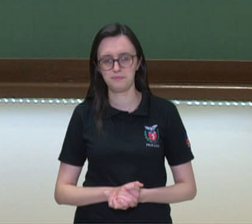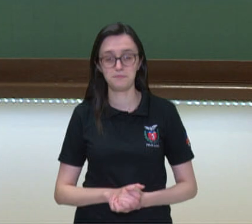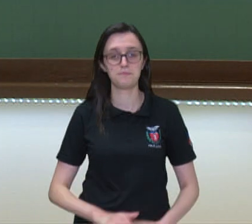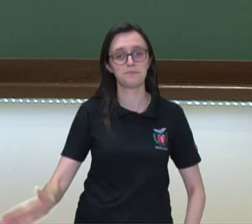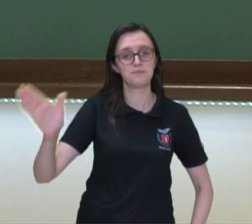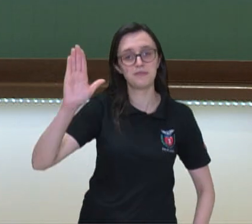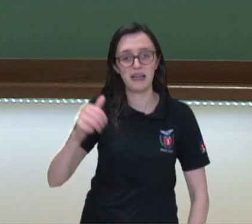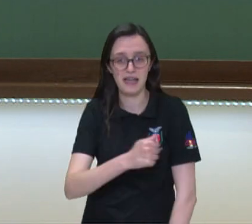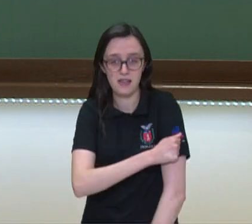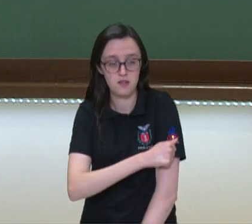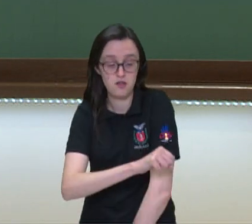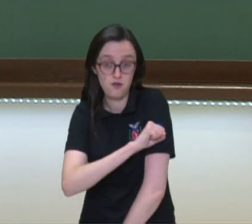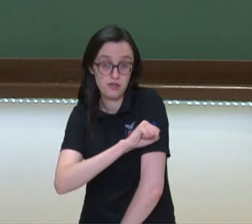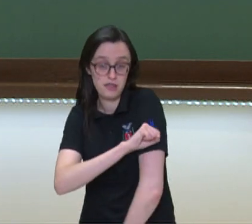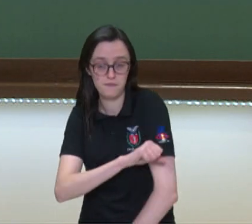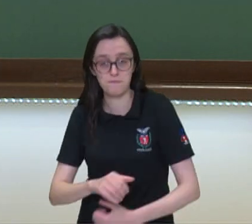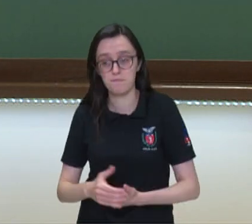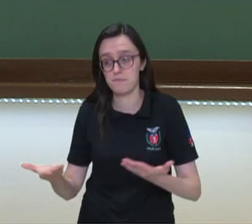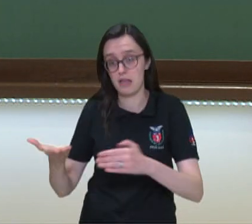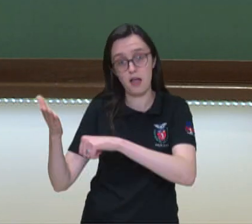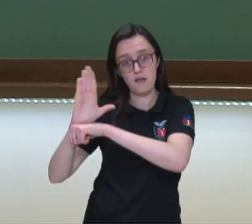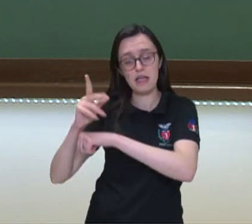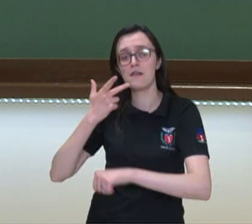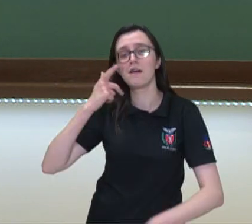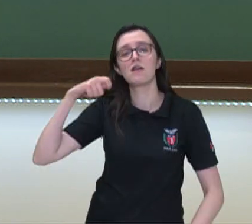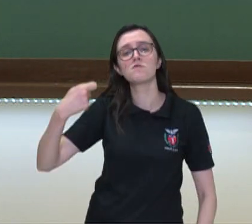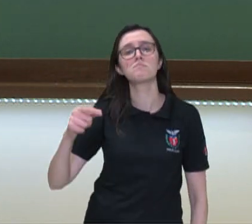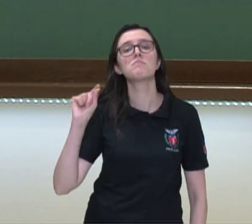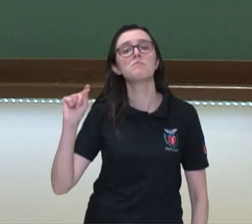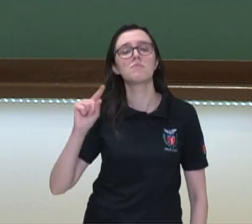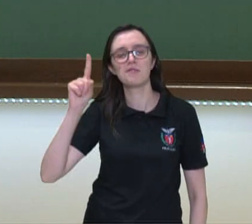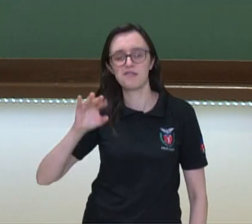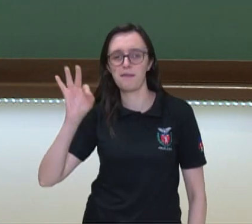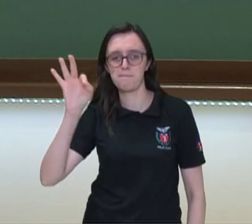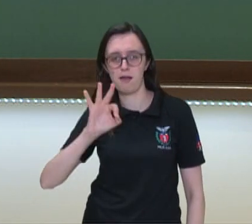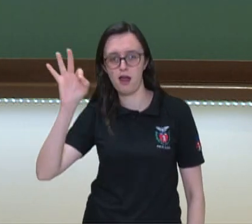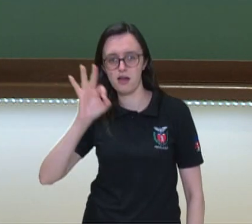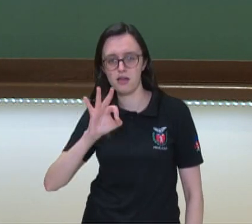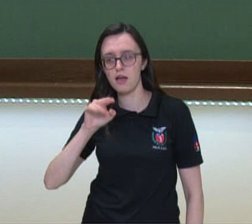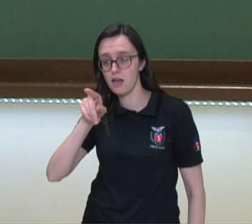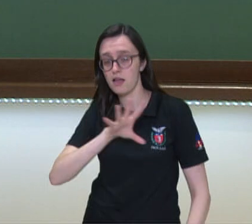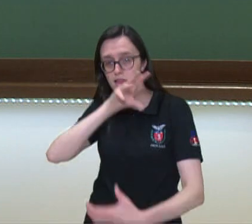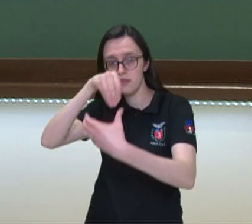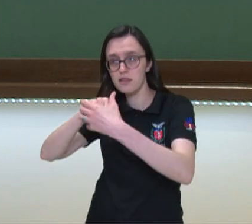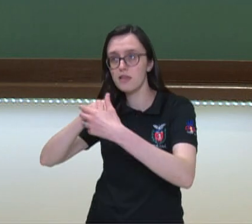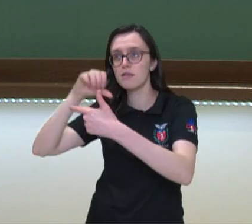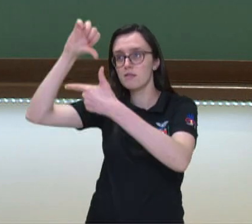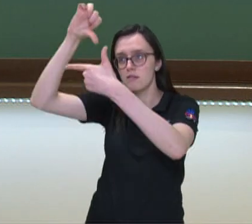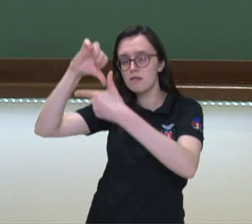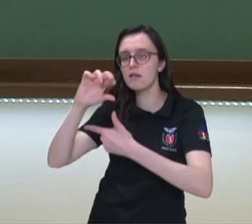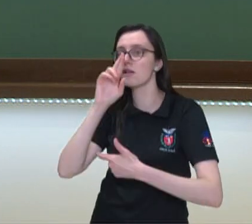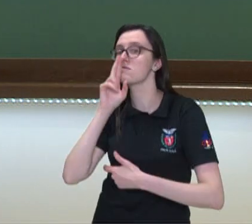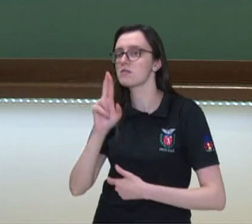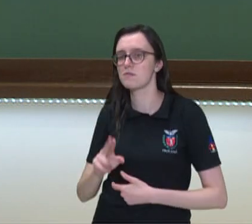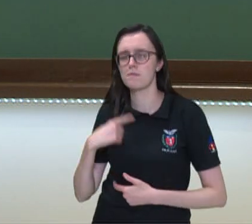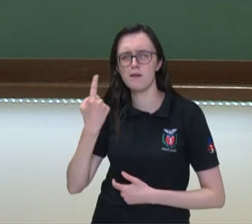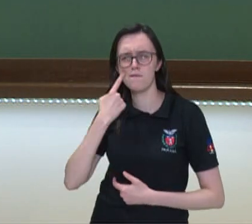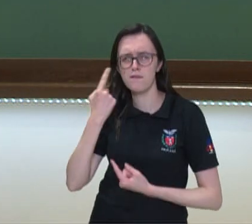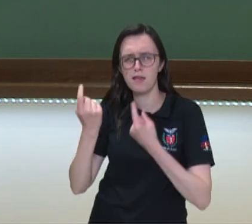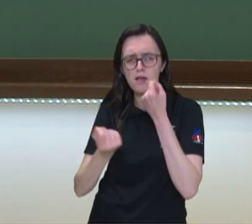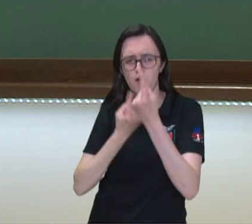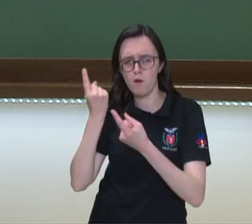Olá estudante do oitavo ano, neste vídeo vamos falar sobre porcentagem em resolução de problemas. Então nós vamos ver algumas